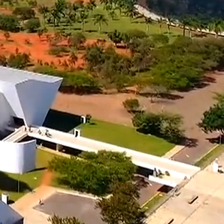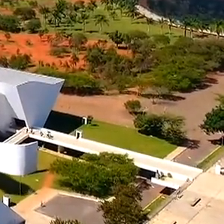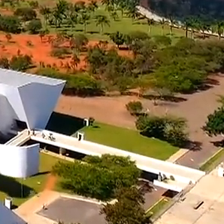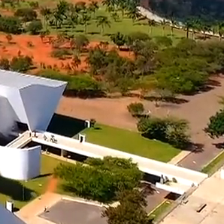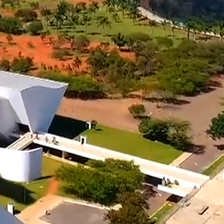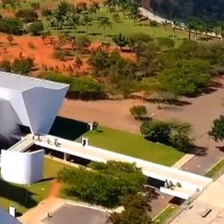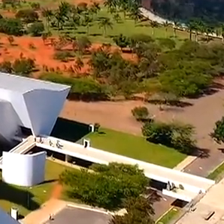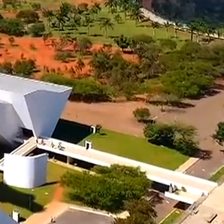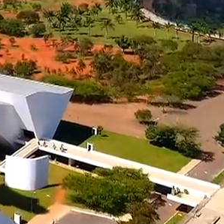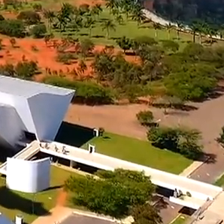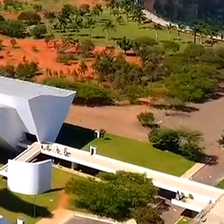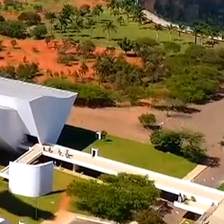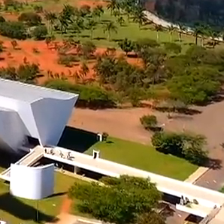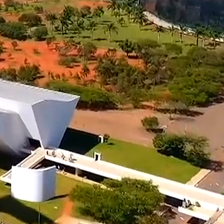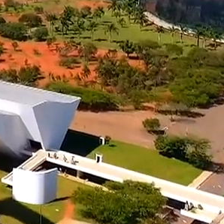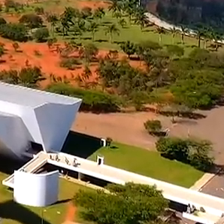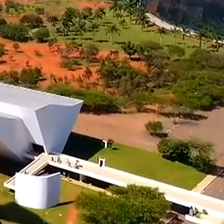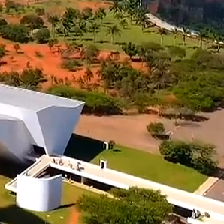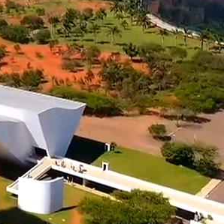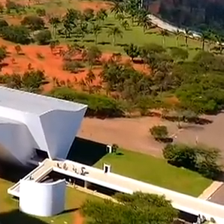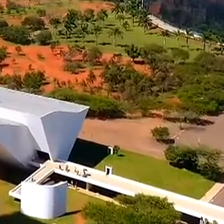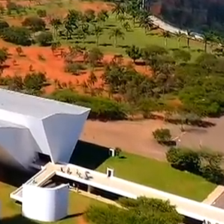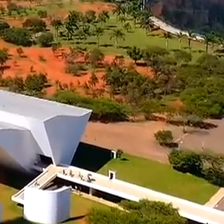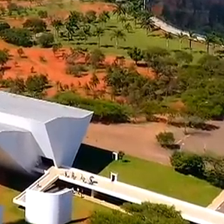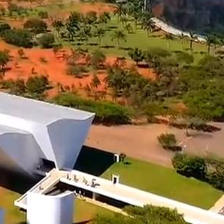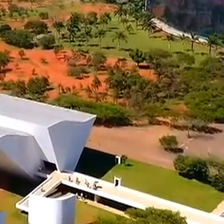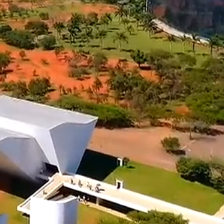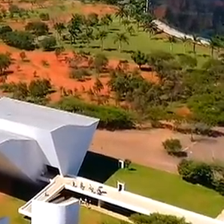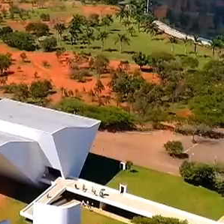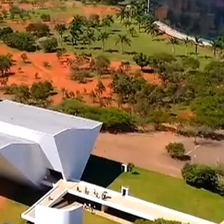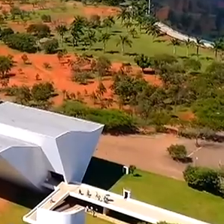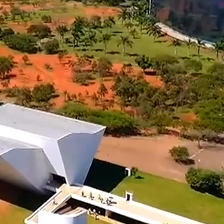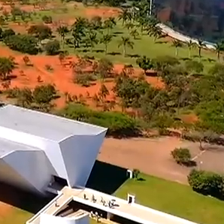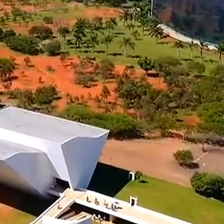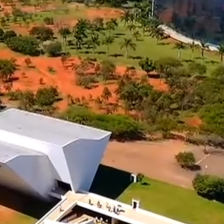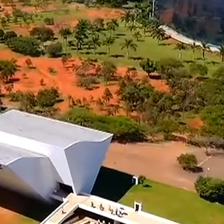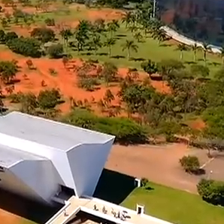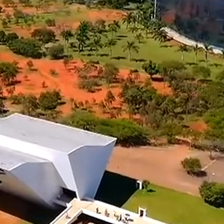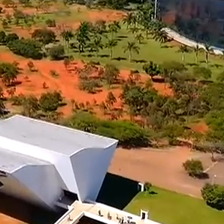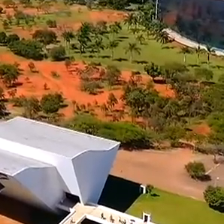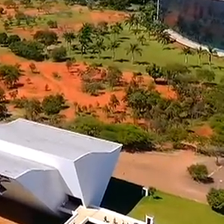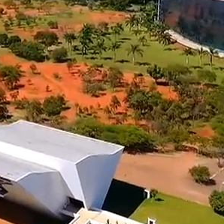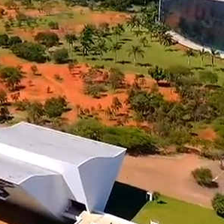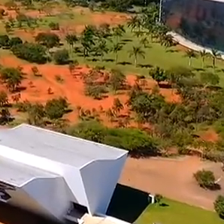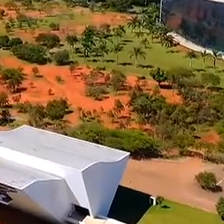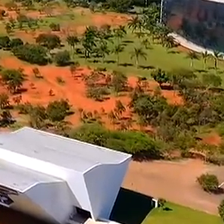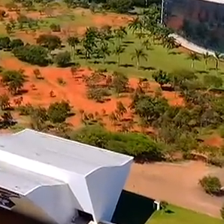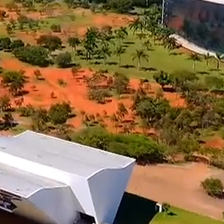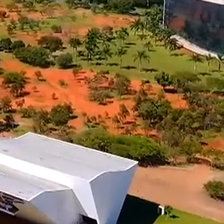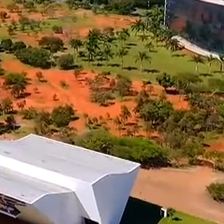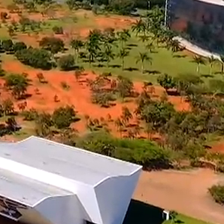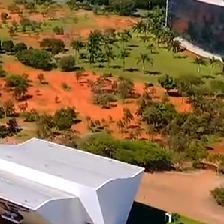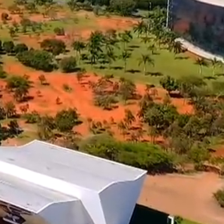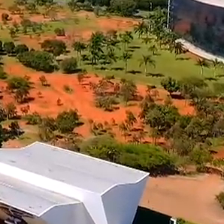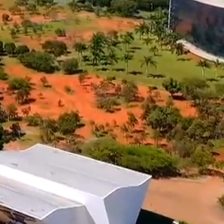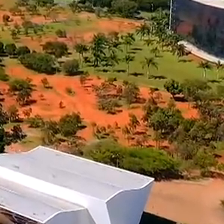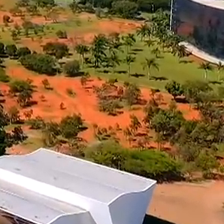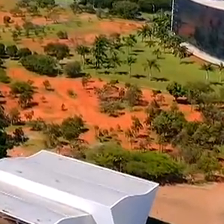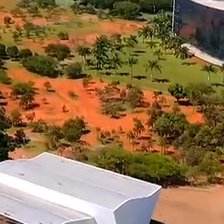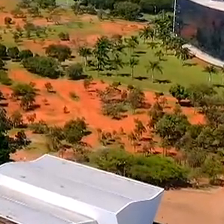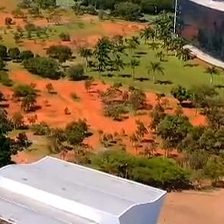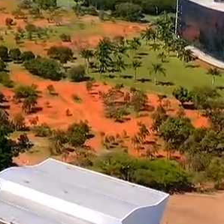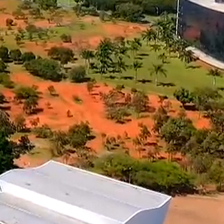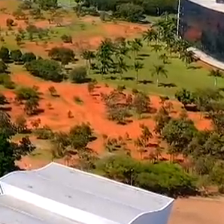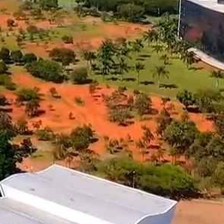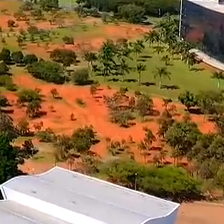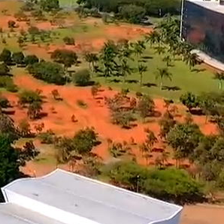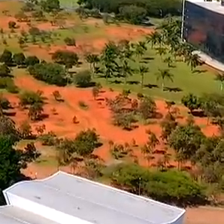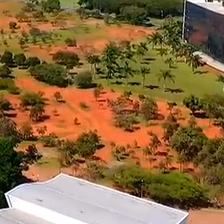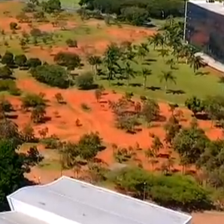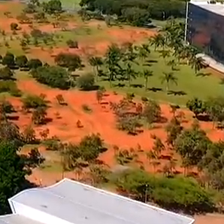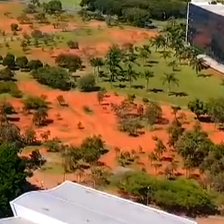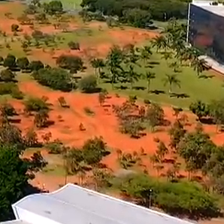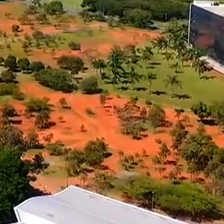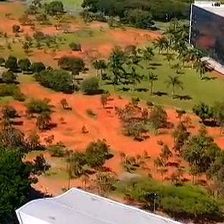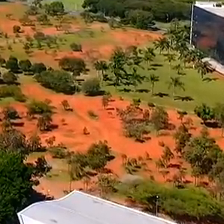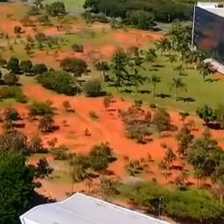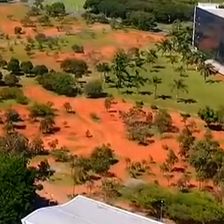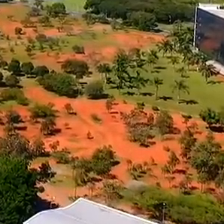amanhã,